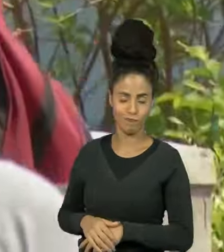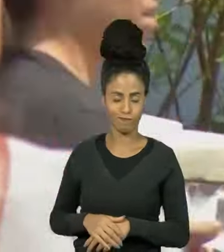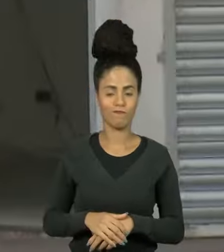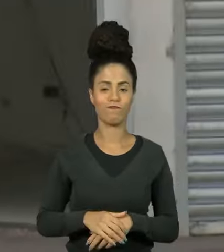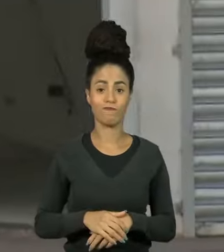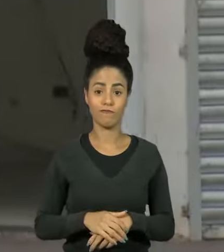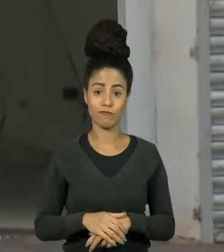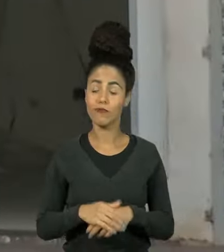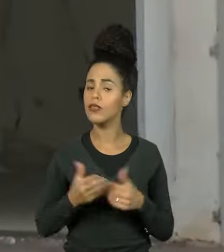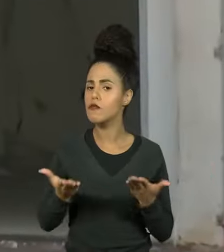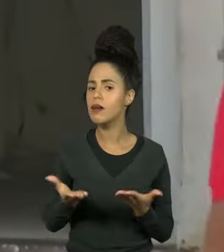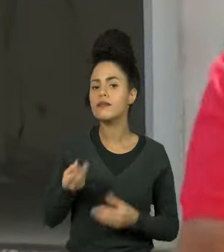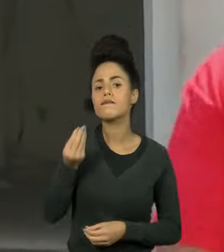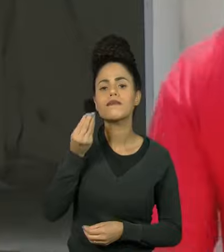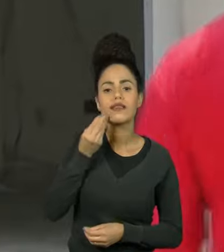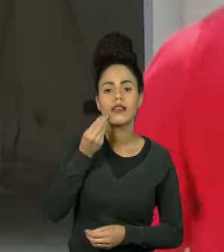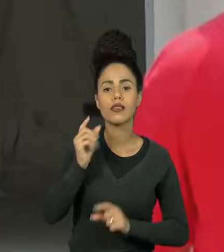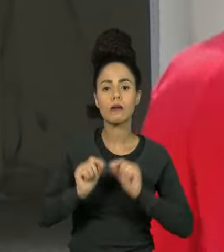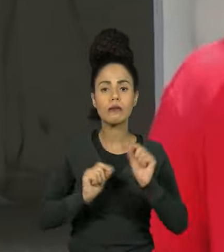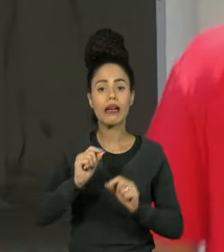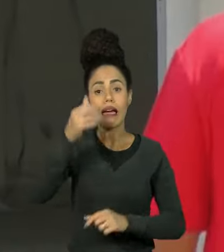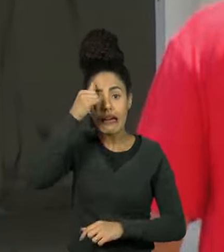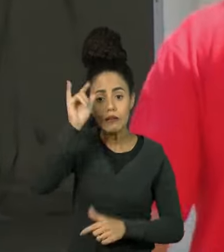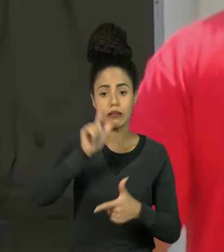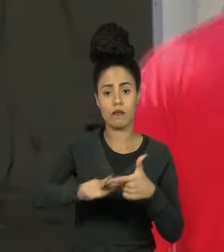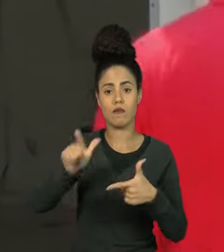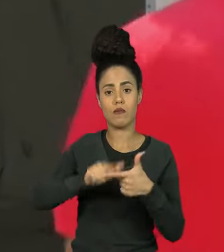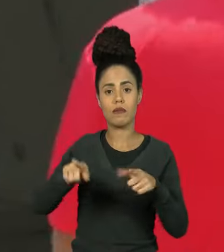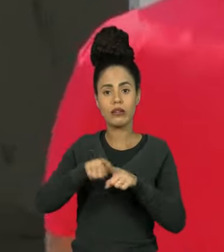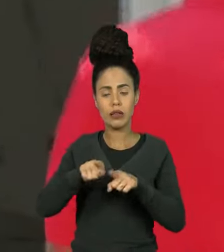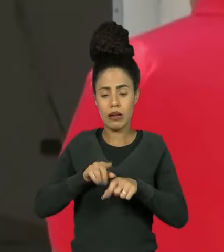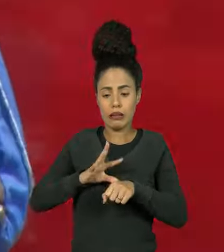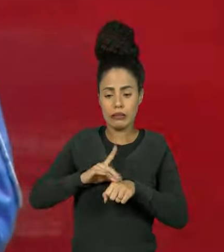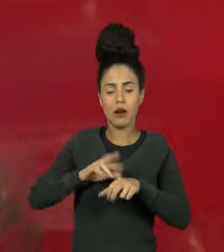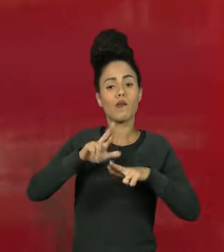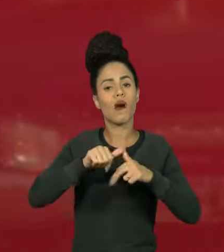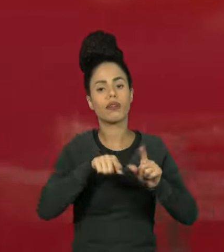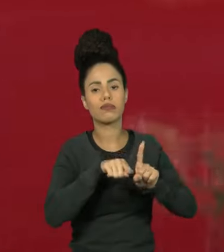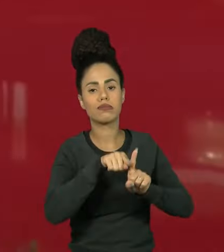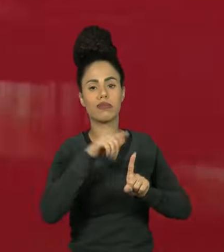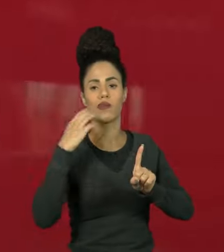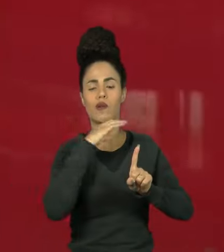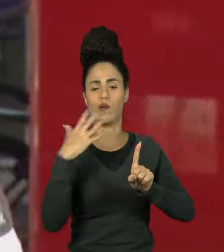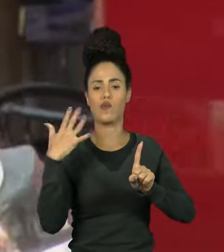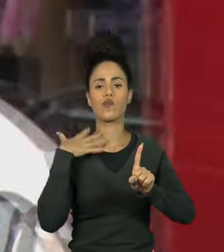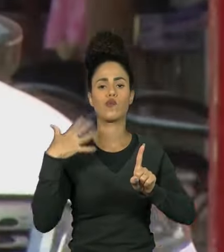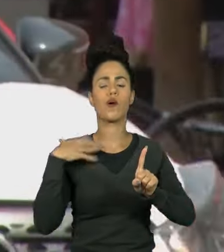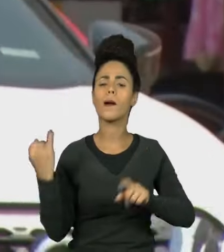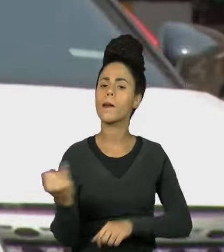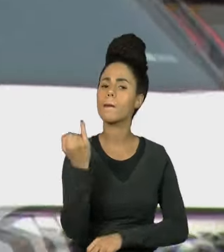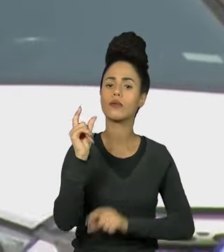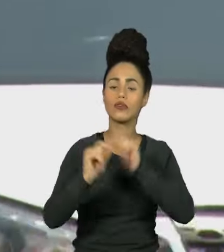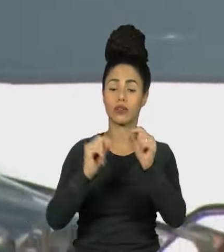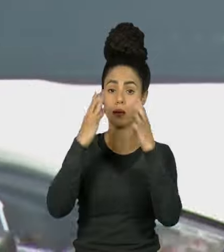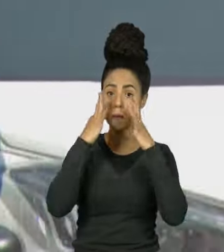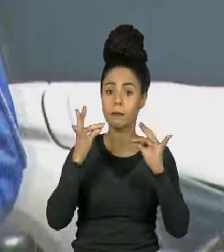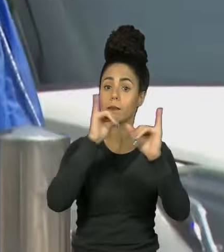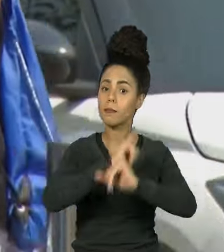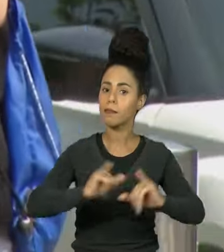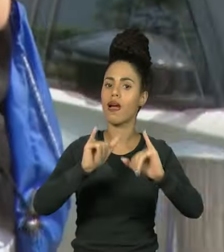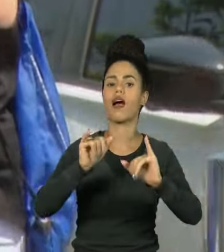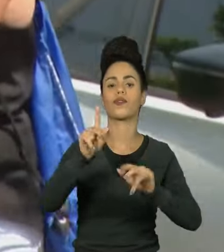Para tentar reduzir complicações das doenças nas ondas de calor, é fundamental alertar a